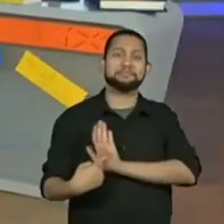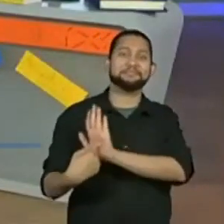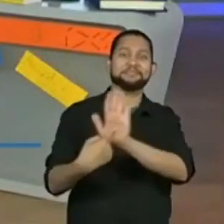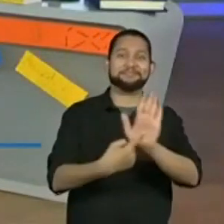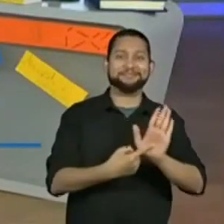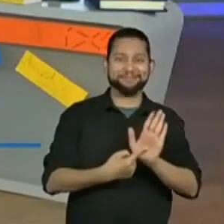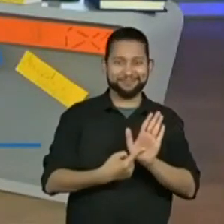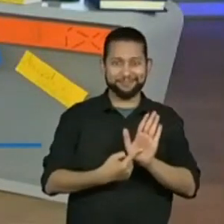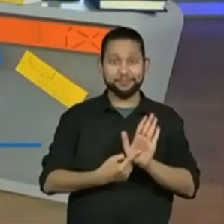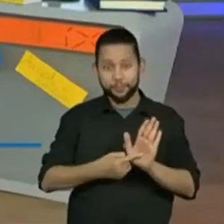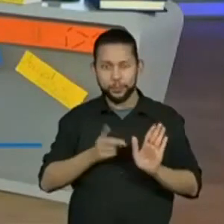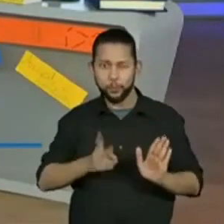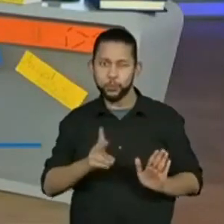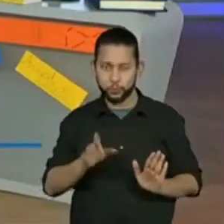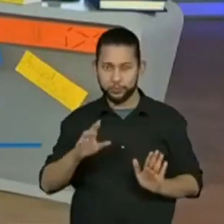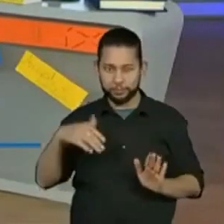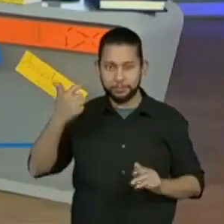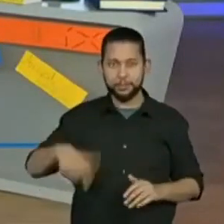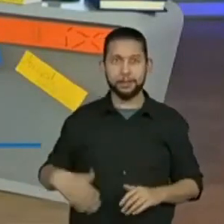Continuando.